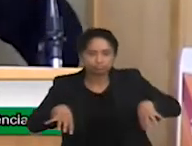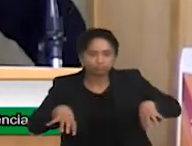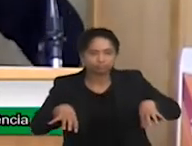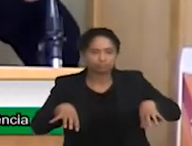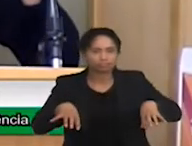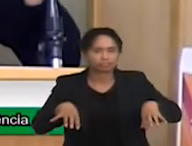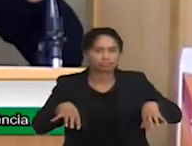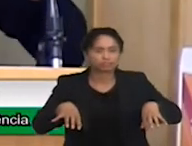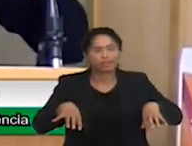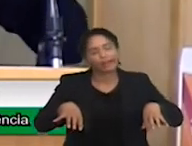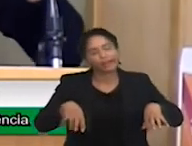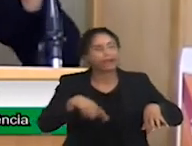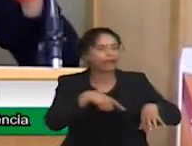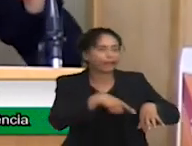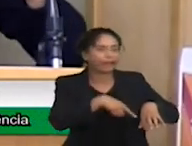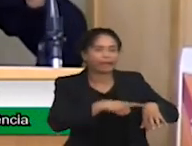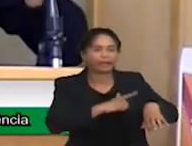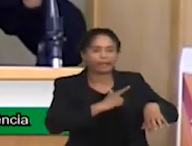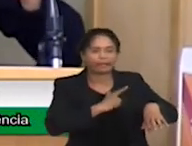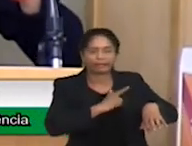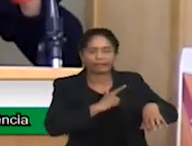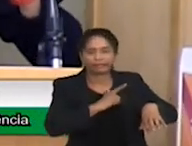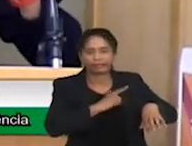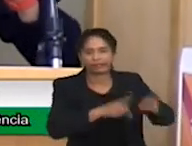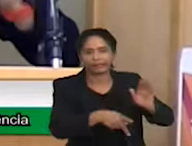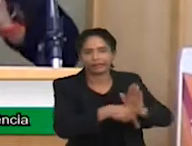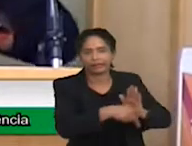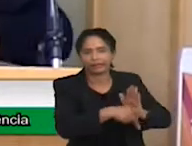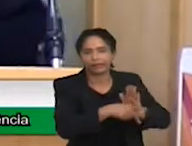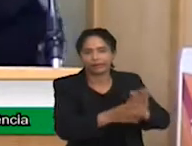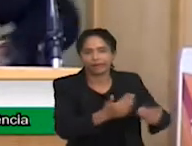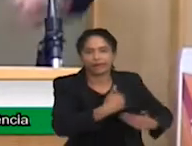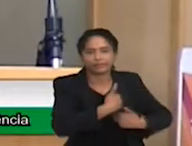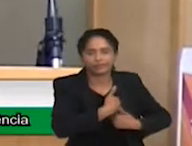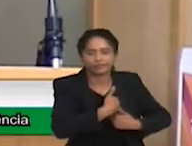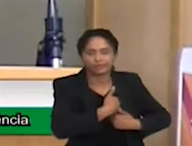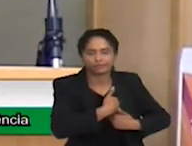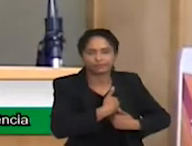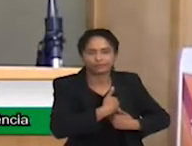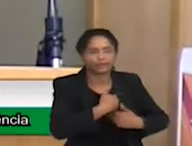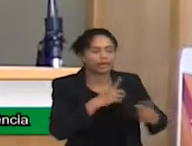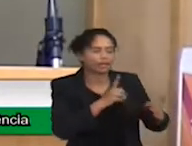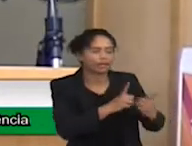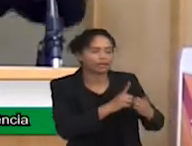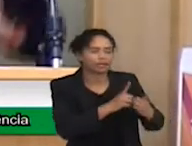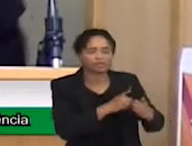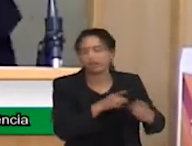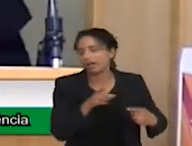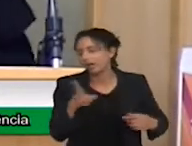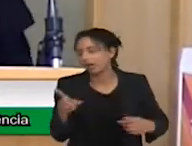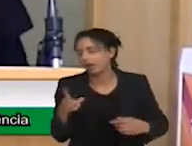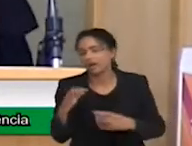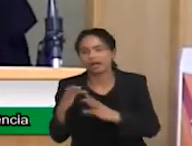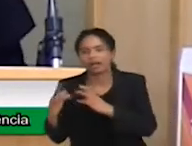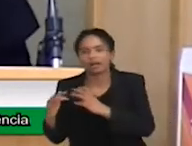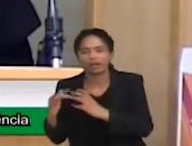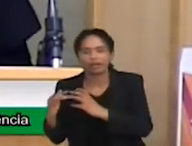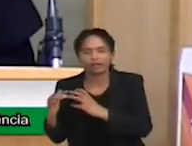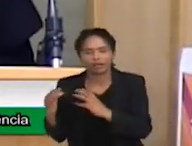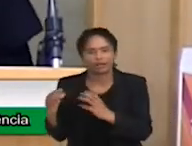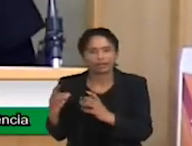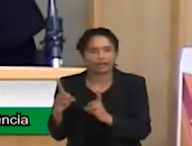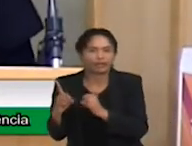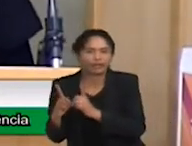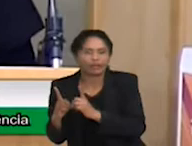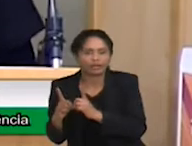autista porque tem a questão cognitiva do autismo. Quem atende autismo não atende PC porque não sabe lidar com deficiência física. Onde fica